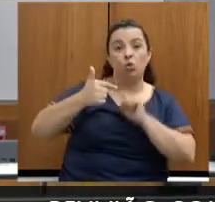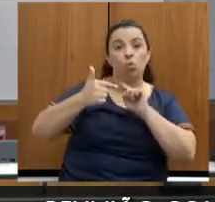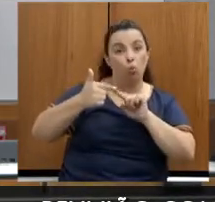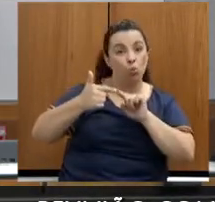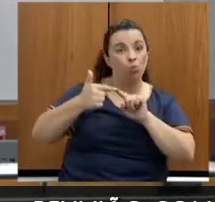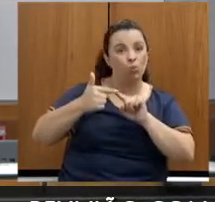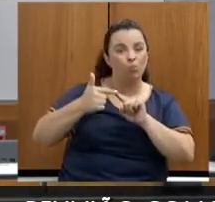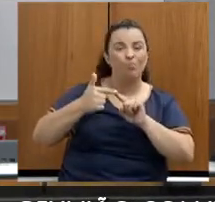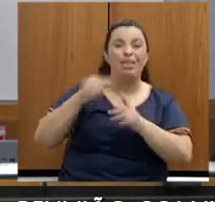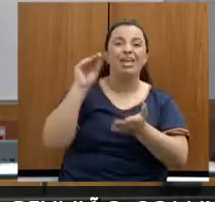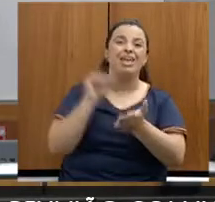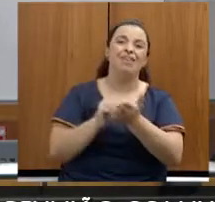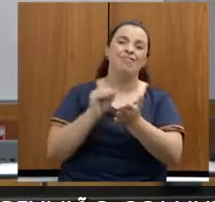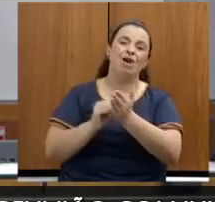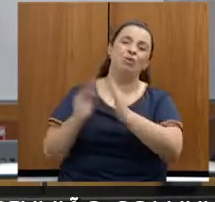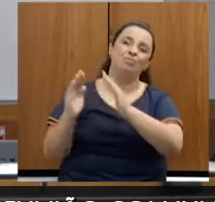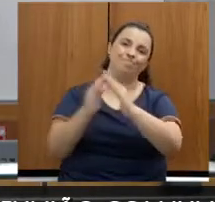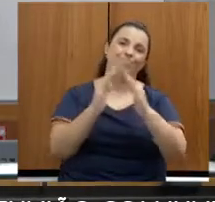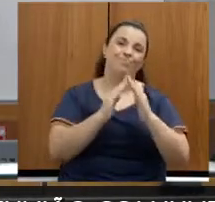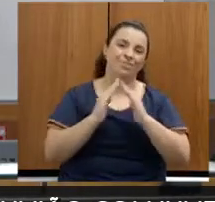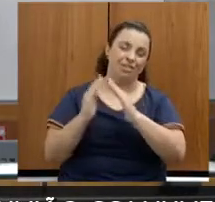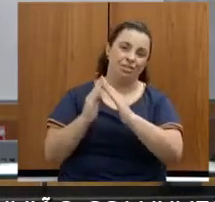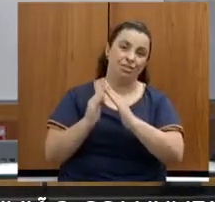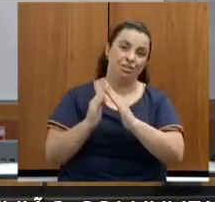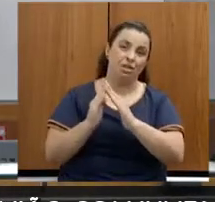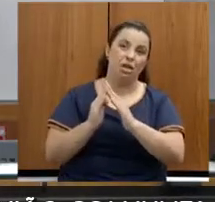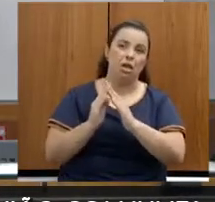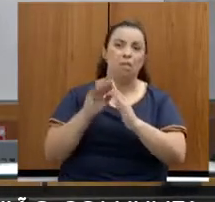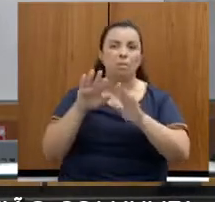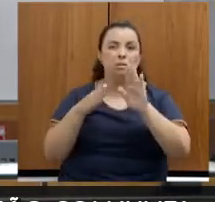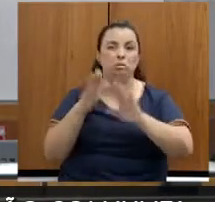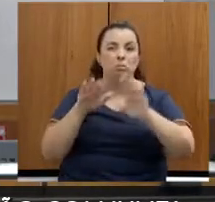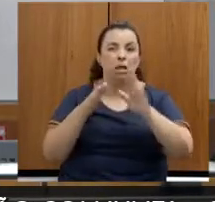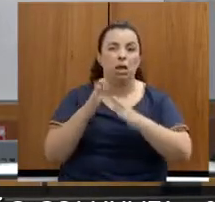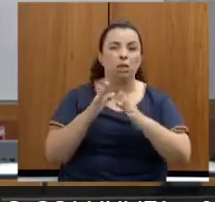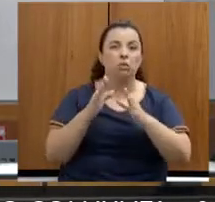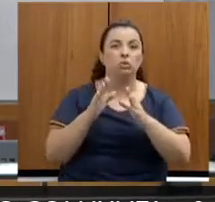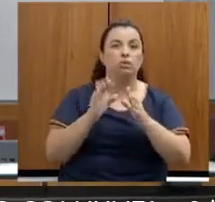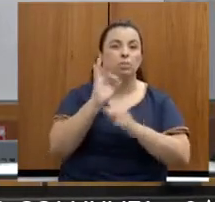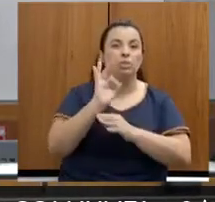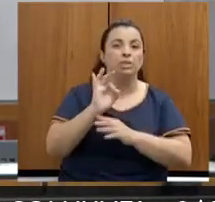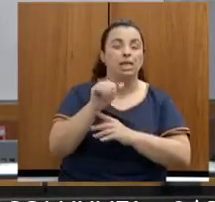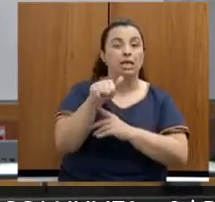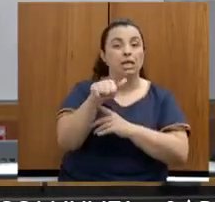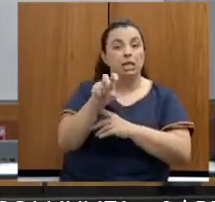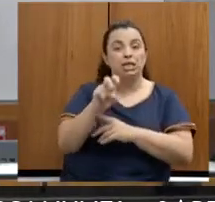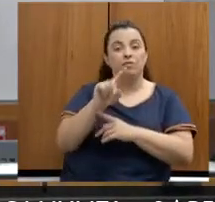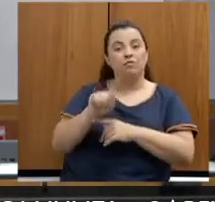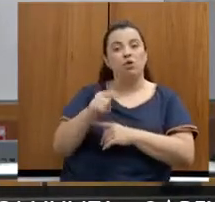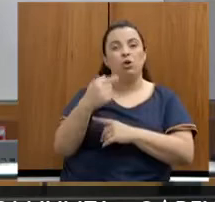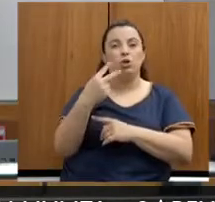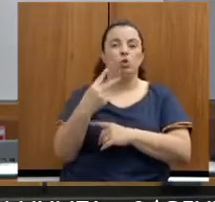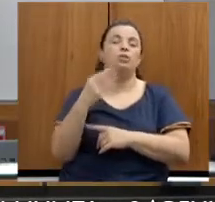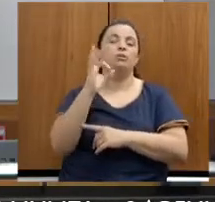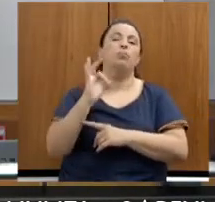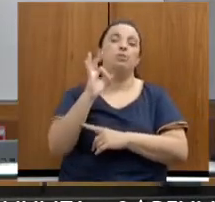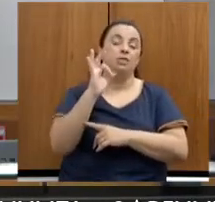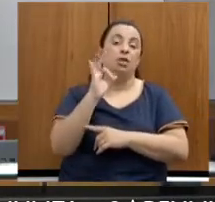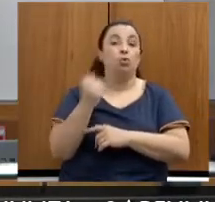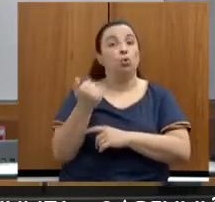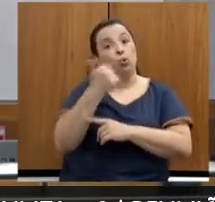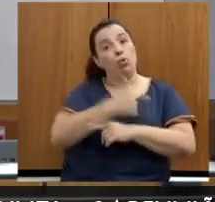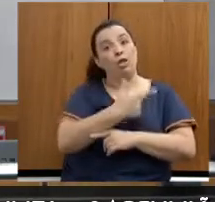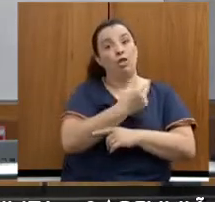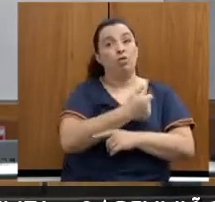habitacional. O índice é 15,8% maior que em 2016, sendo que, em 2016, nós